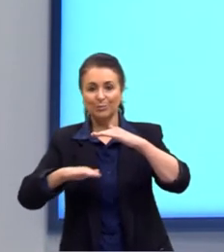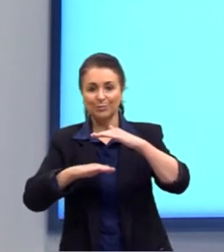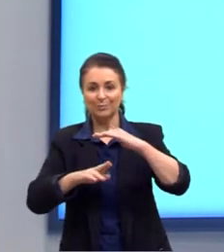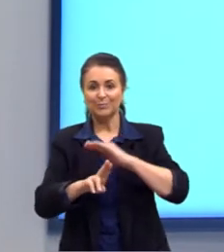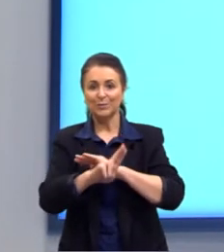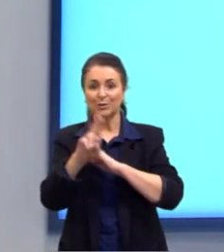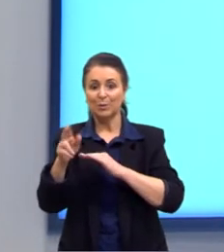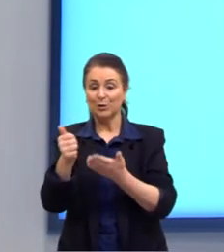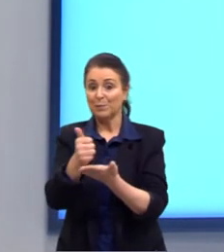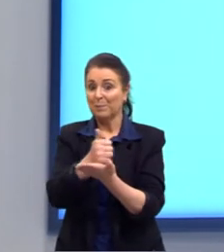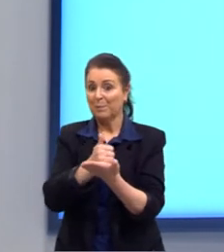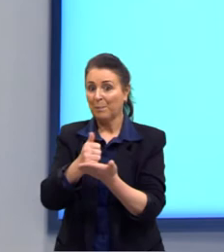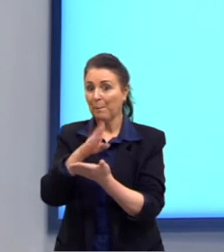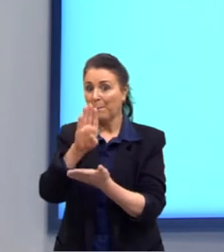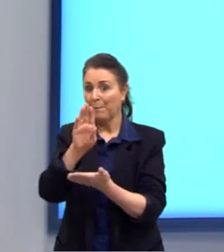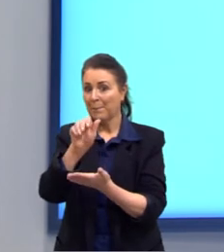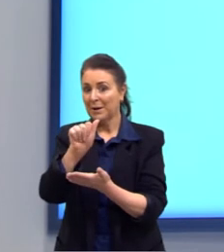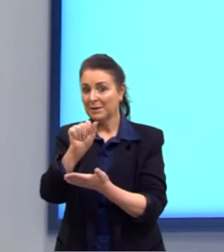de bases.